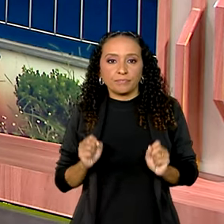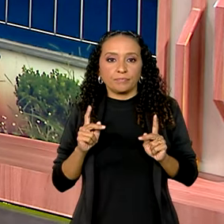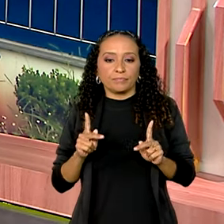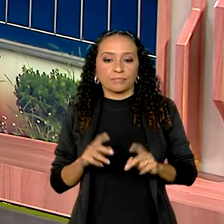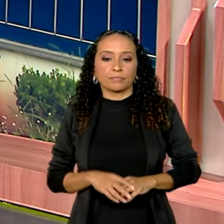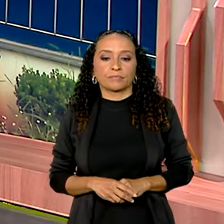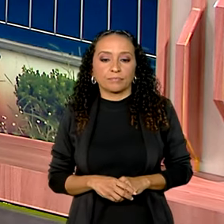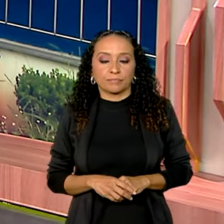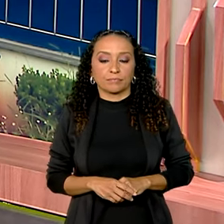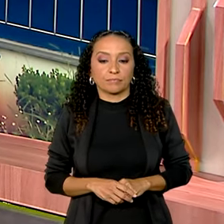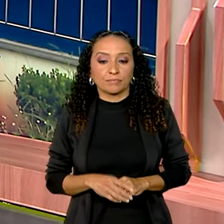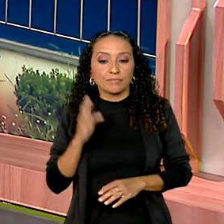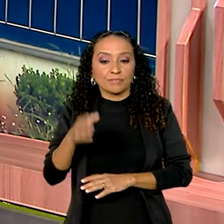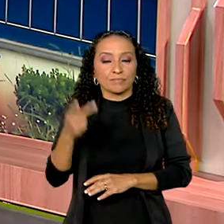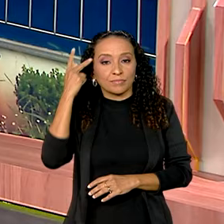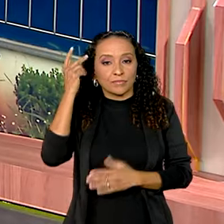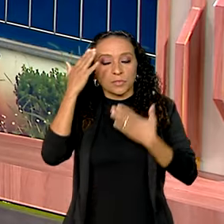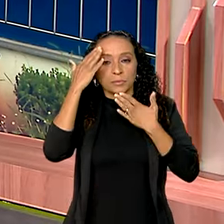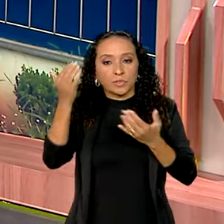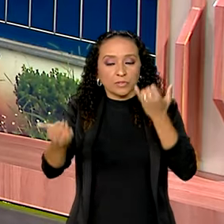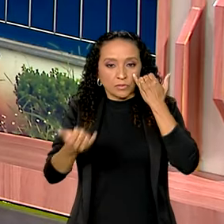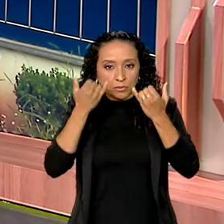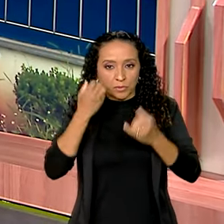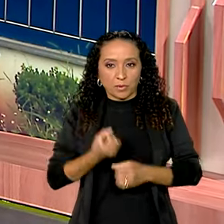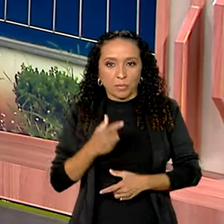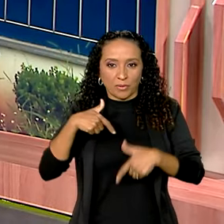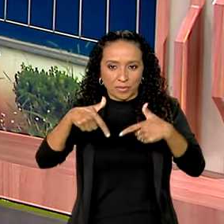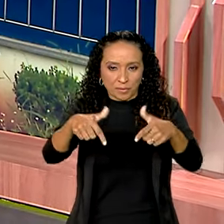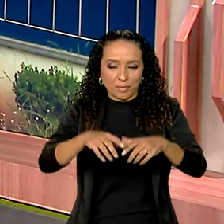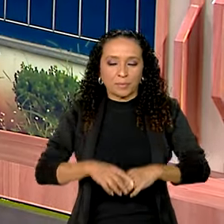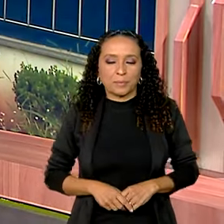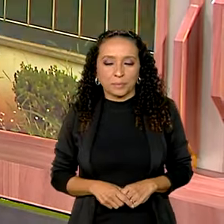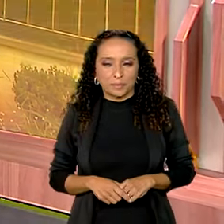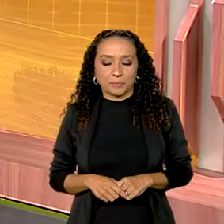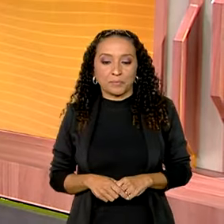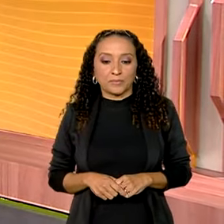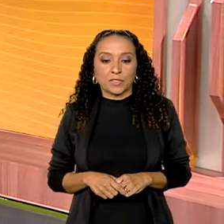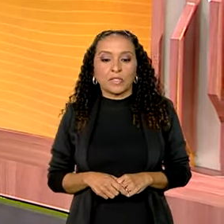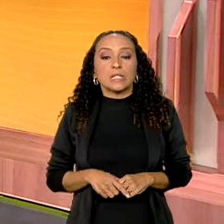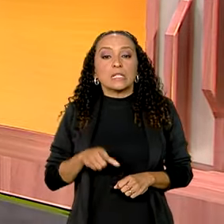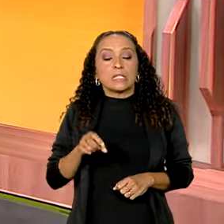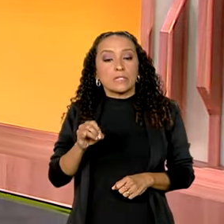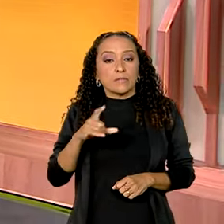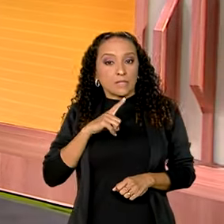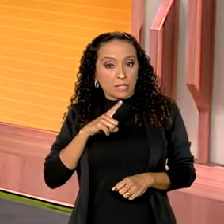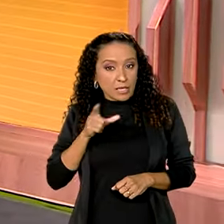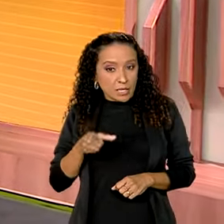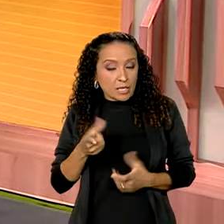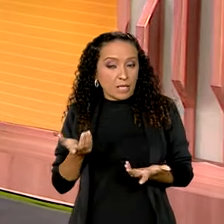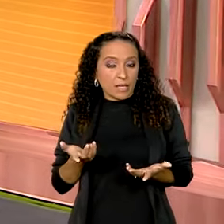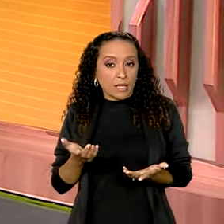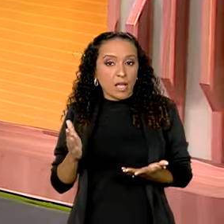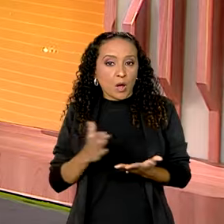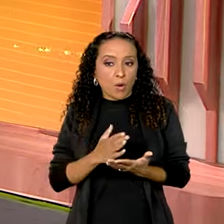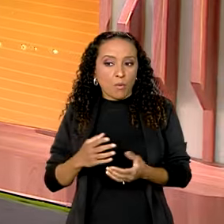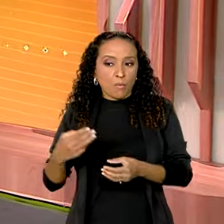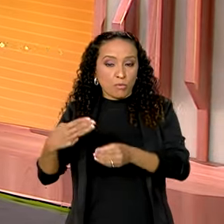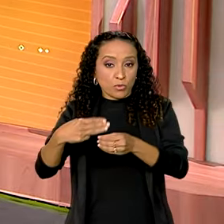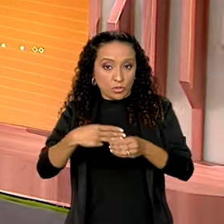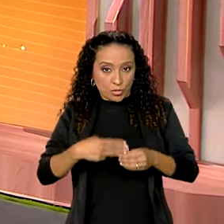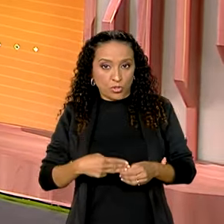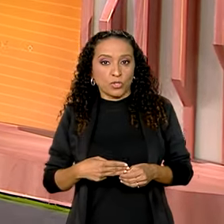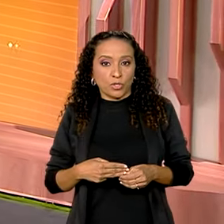Timassol, de Direto de São Paulo, obrigada pelas informações, bom trabalho para você. Então, se você está aí numa das cidades, num dos